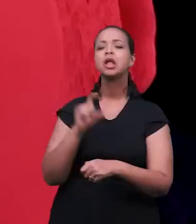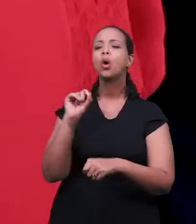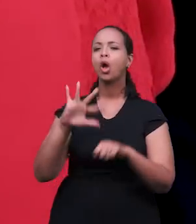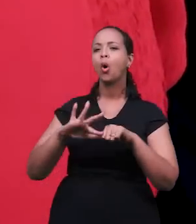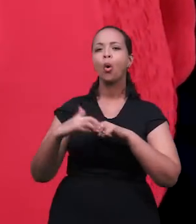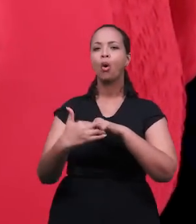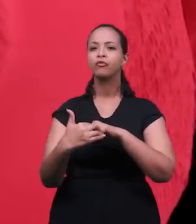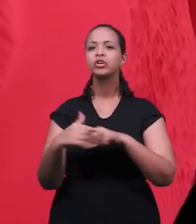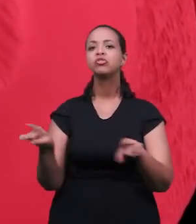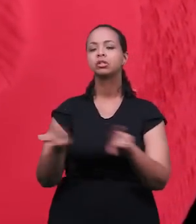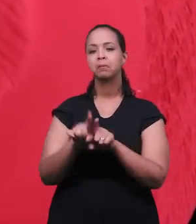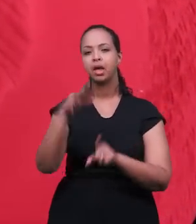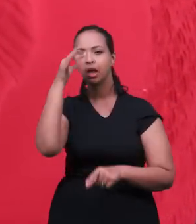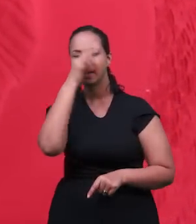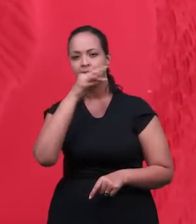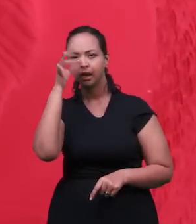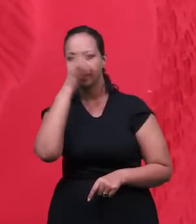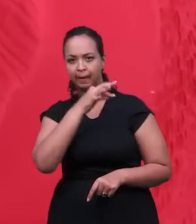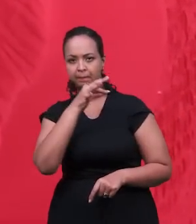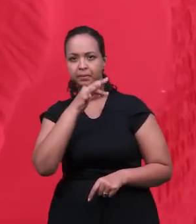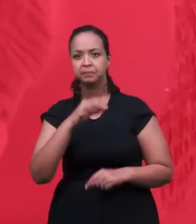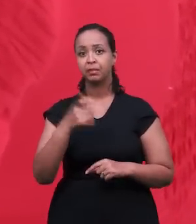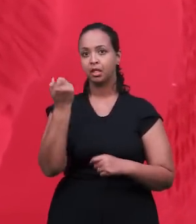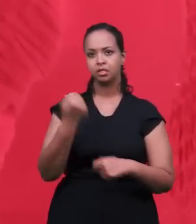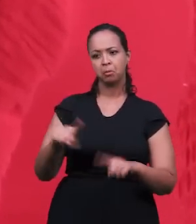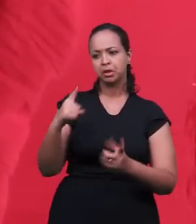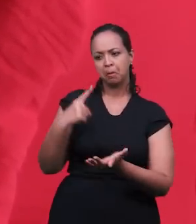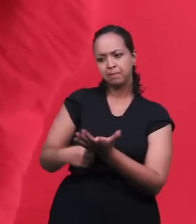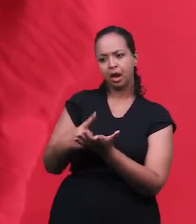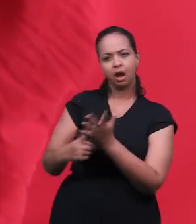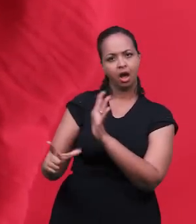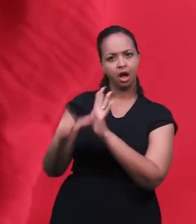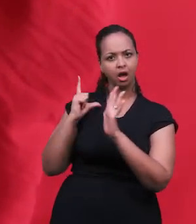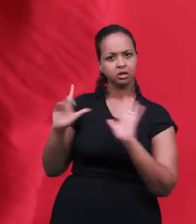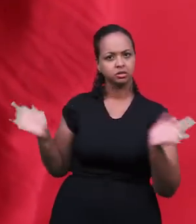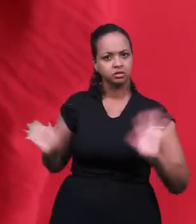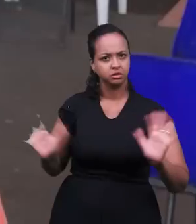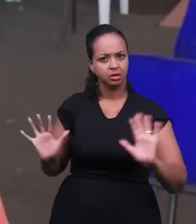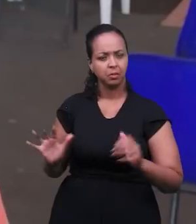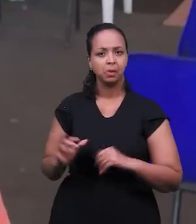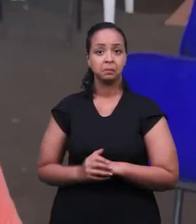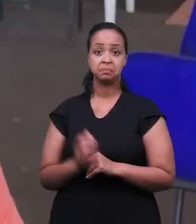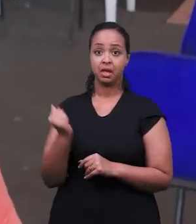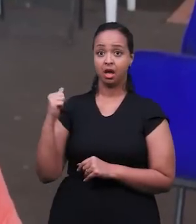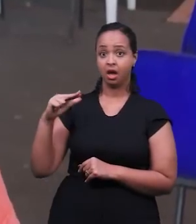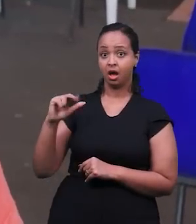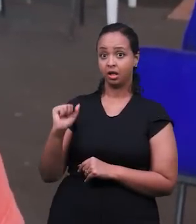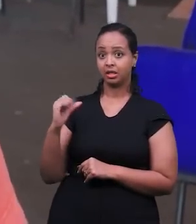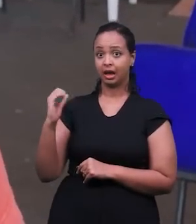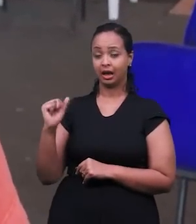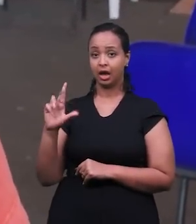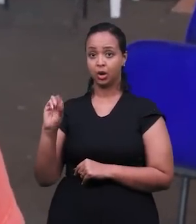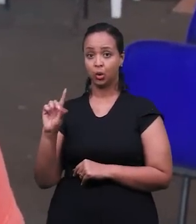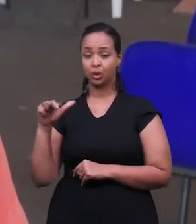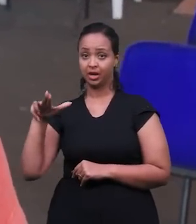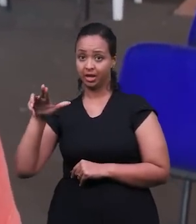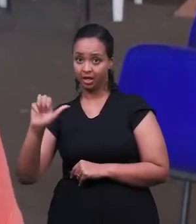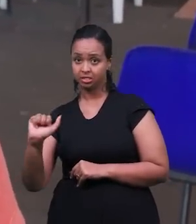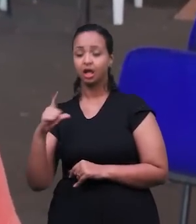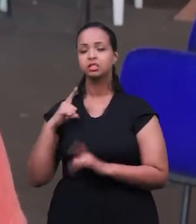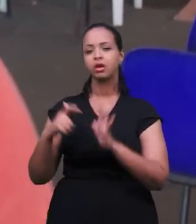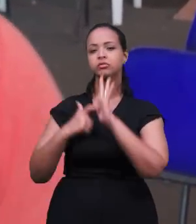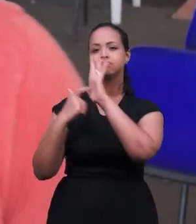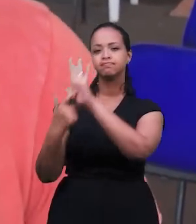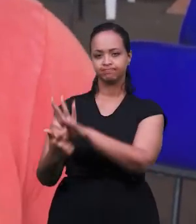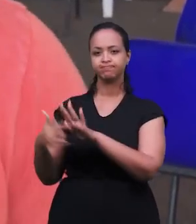contra a Covid-19 e influenza, sem necessitar de agendamento. A Ana Carolina é cidadã de Cariacica